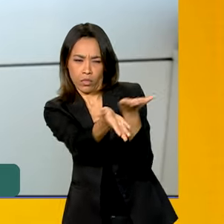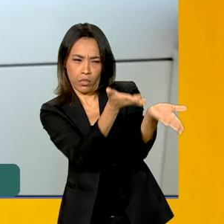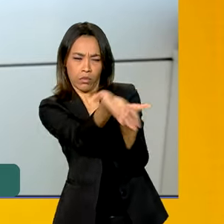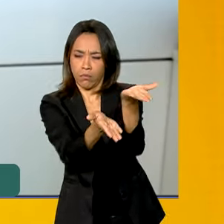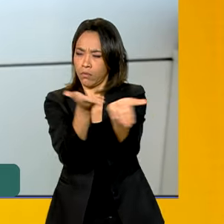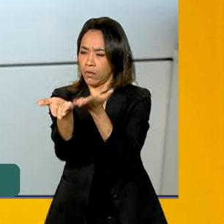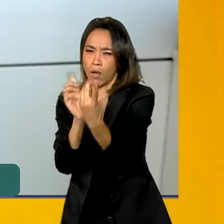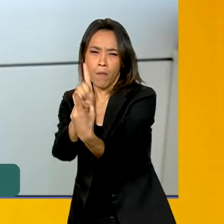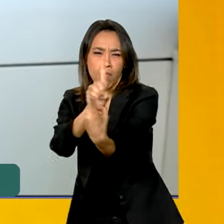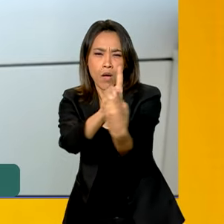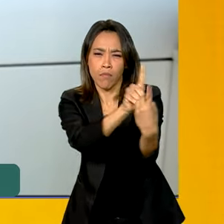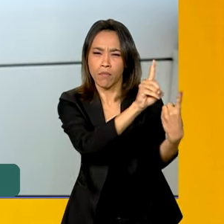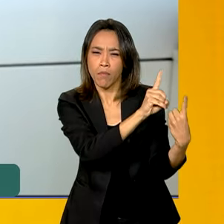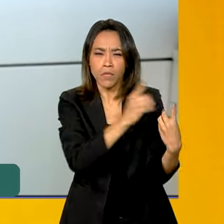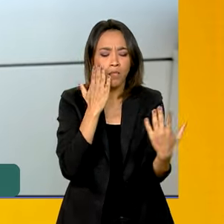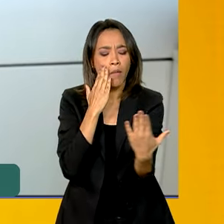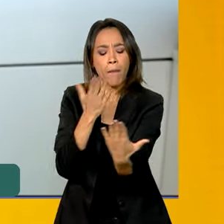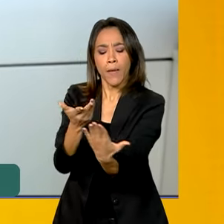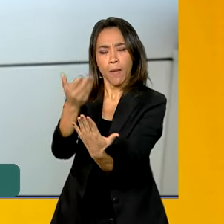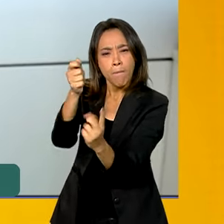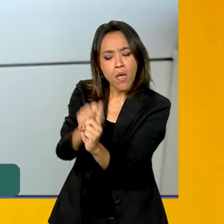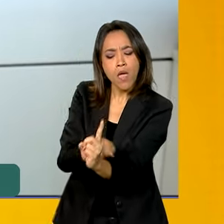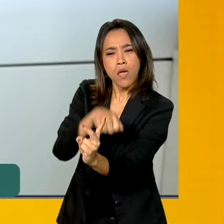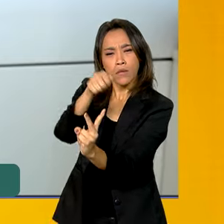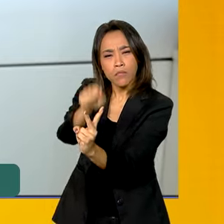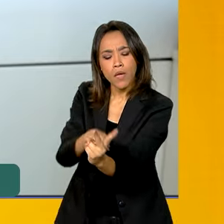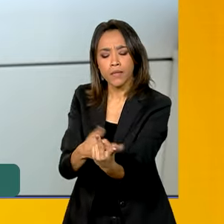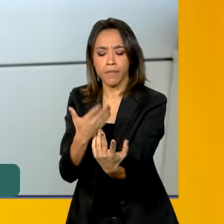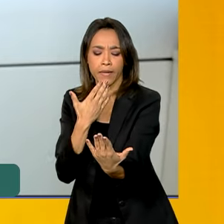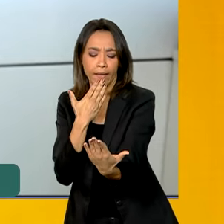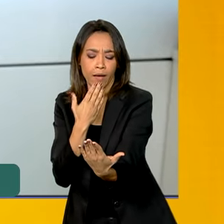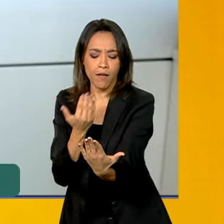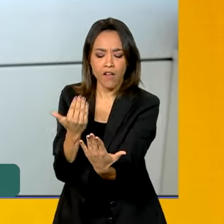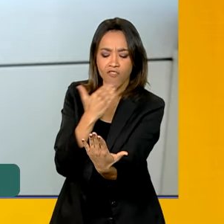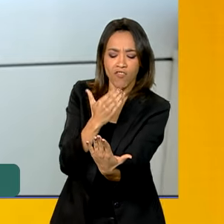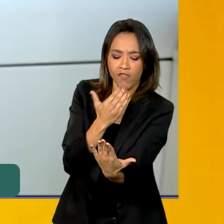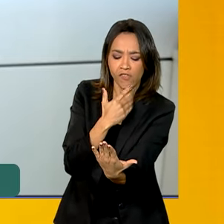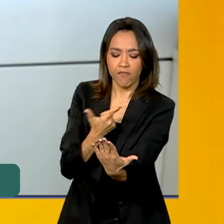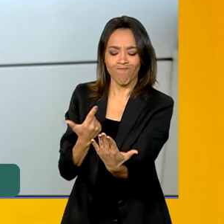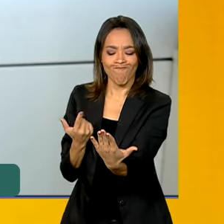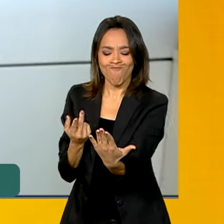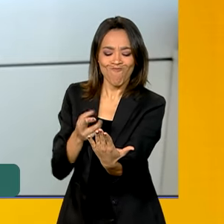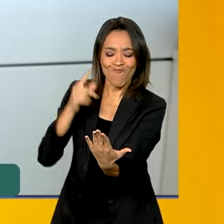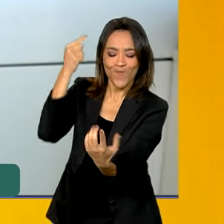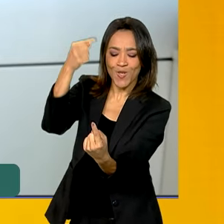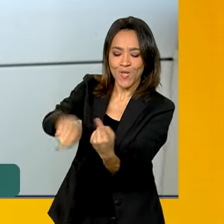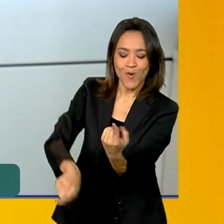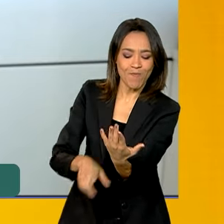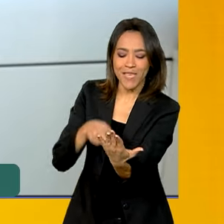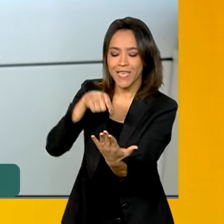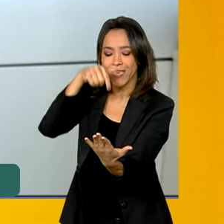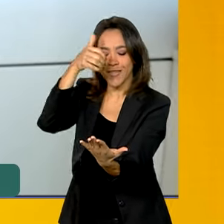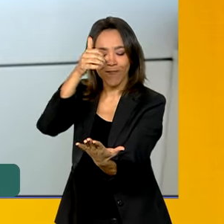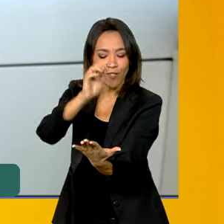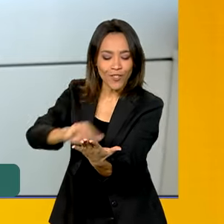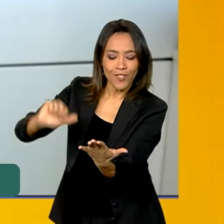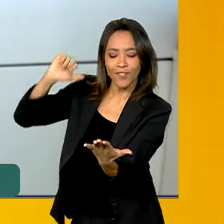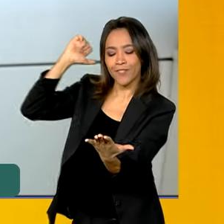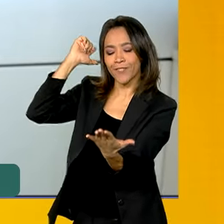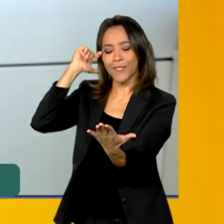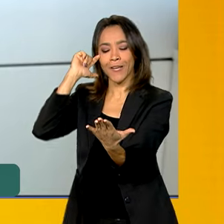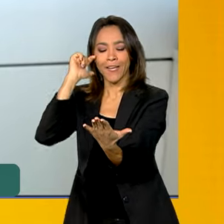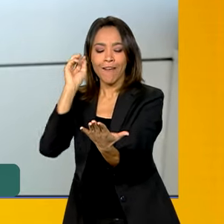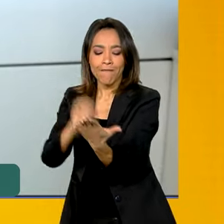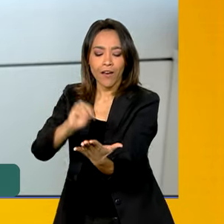possa verificar todos os meses, sabe? Quais são as inconsistências que têm no cadastro? Se tem alguma